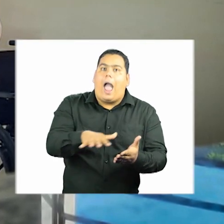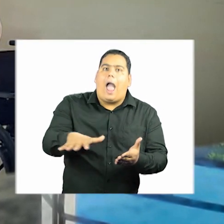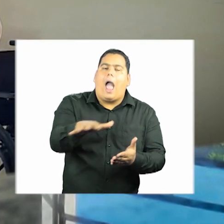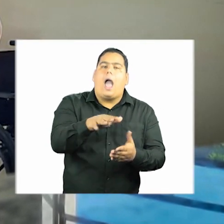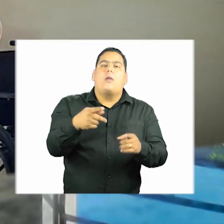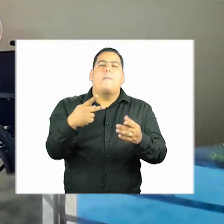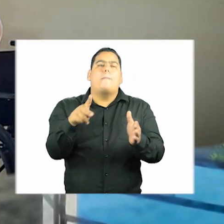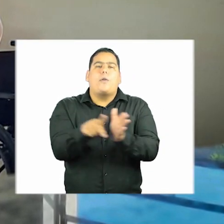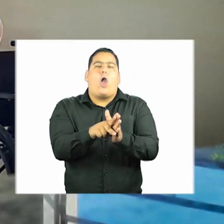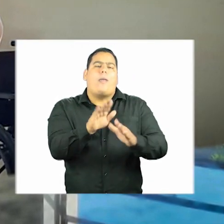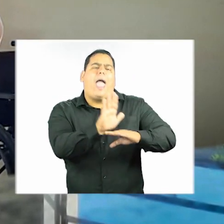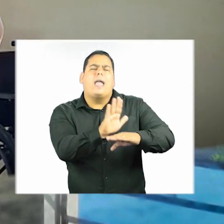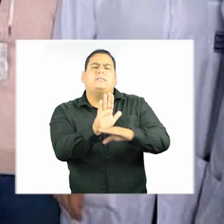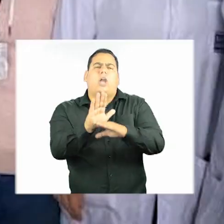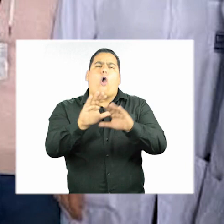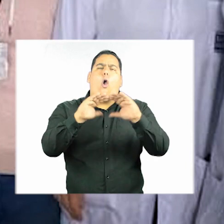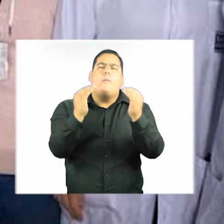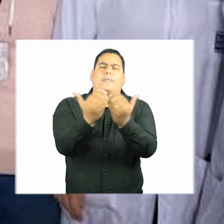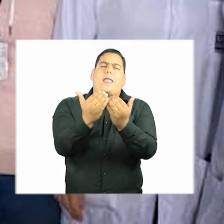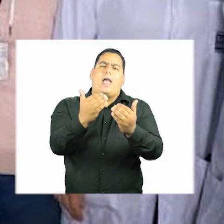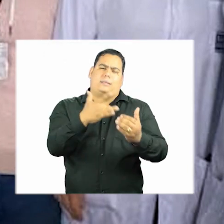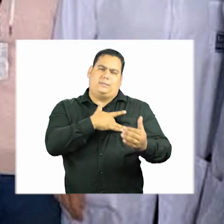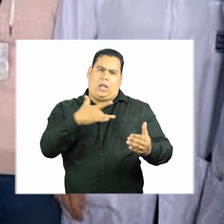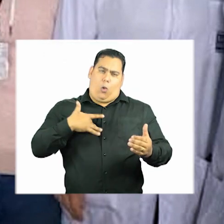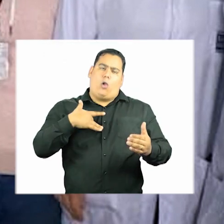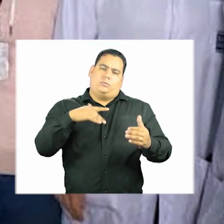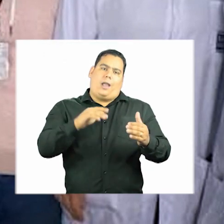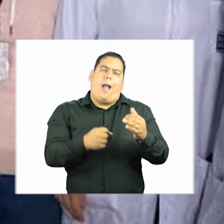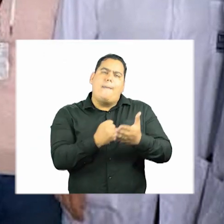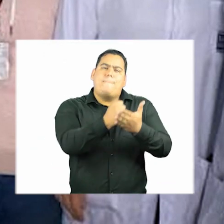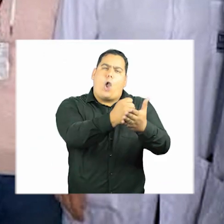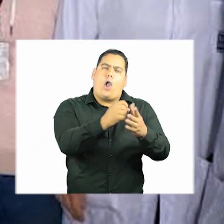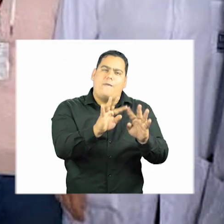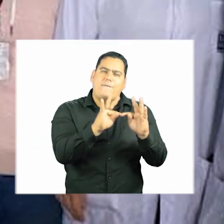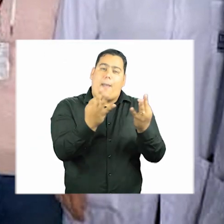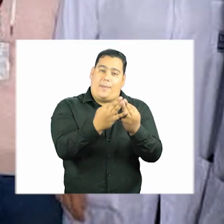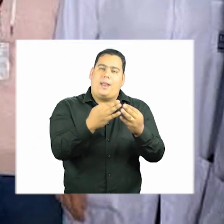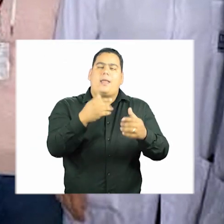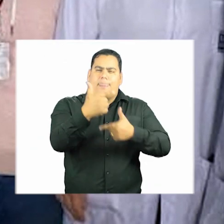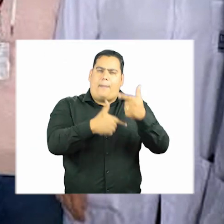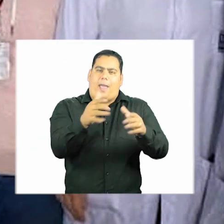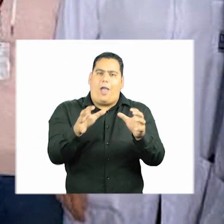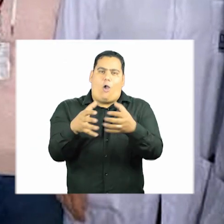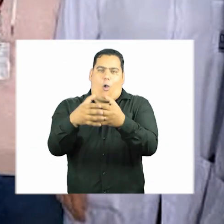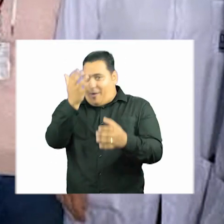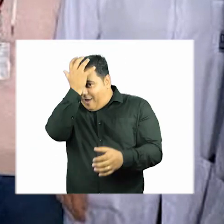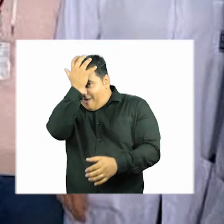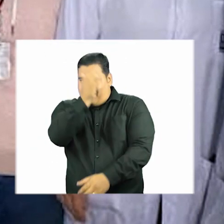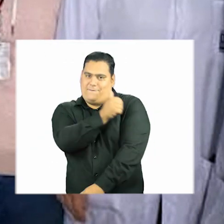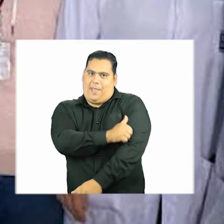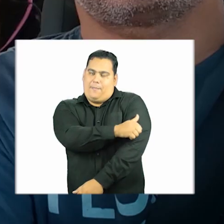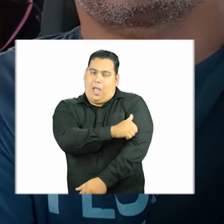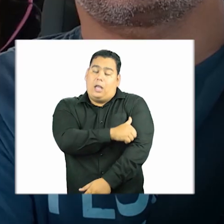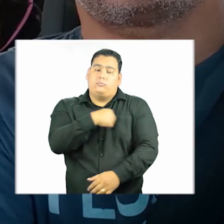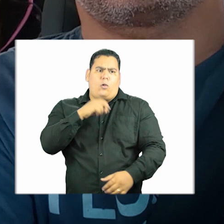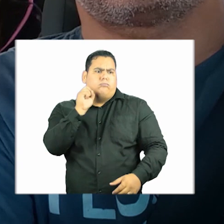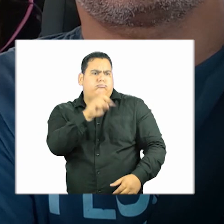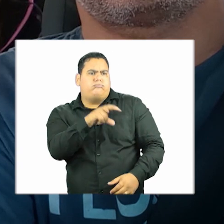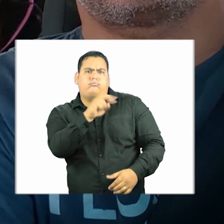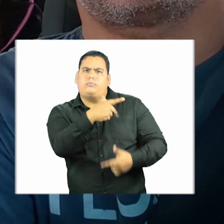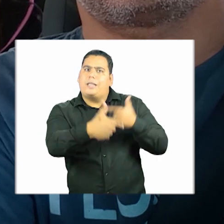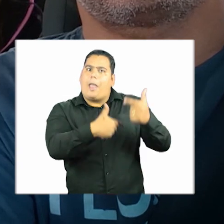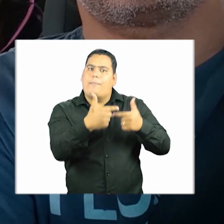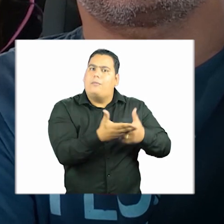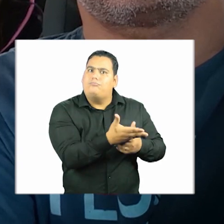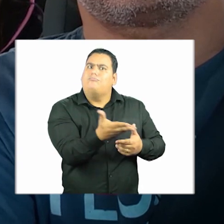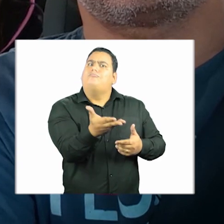na área de agente comunitário de saúde, que é a apoio à estratégia da família, que trabalha com a equipe de enfermagem. E vendo o trabalho